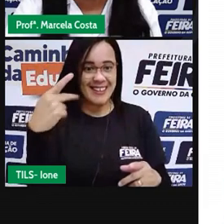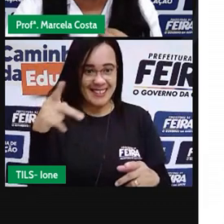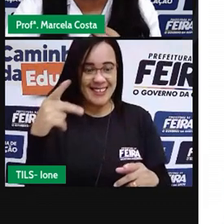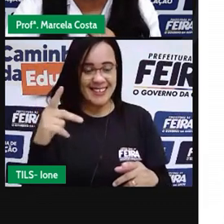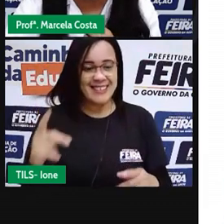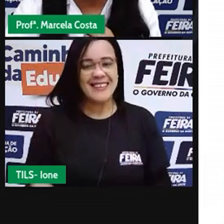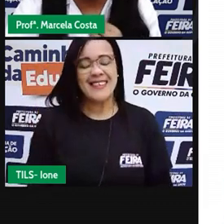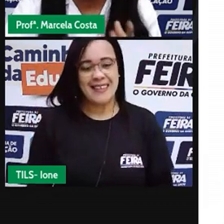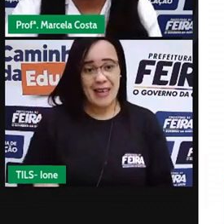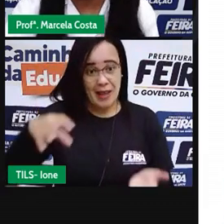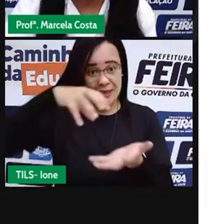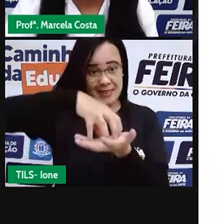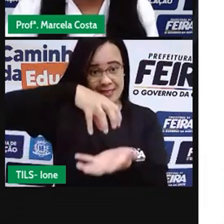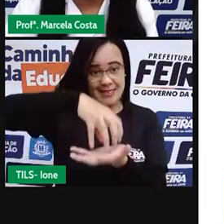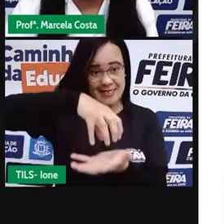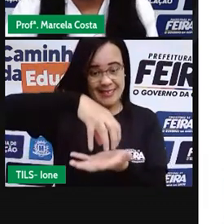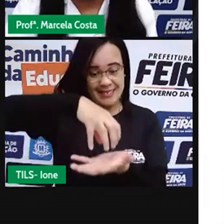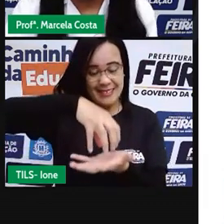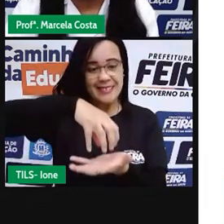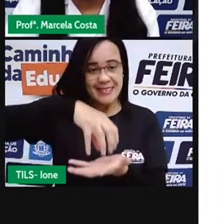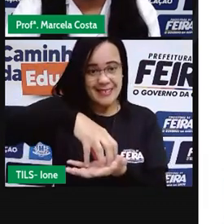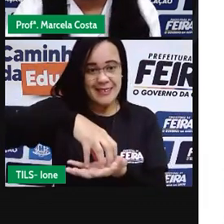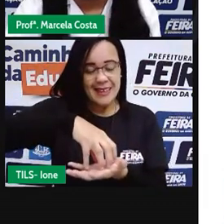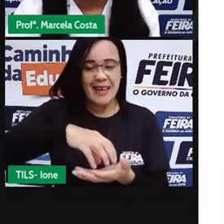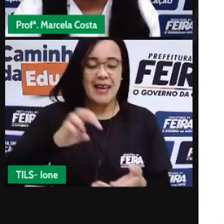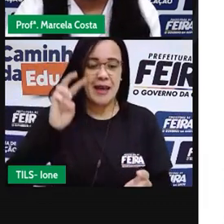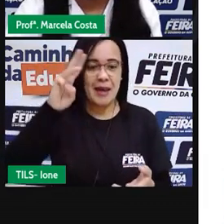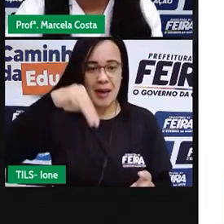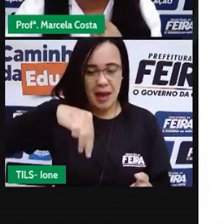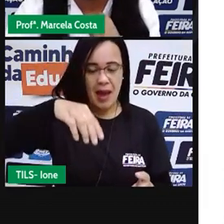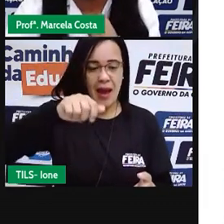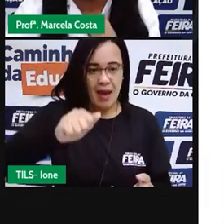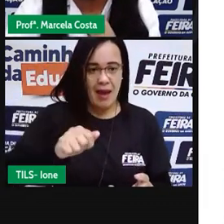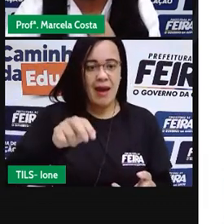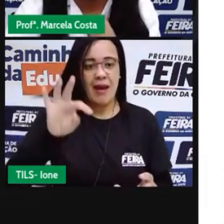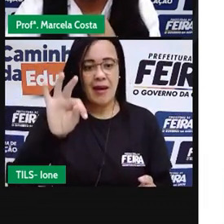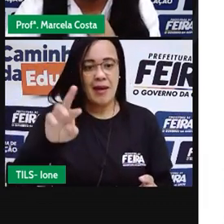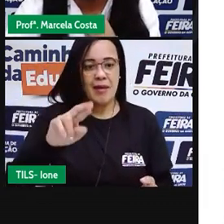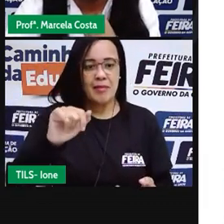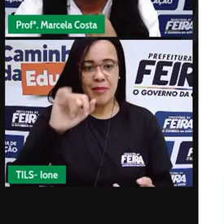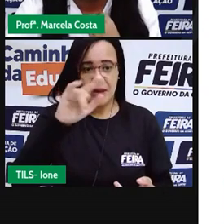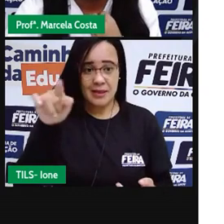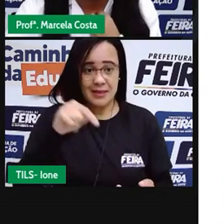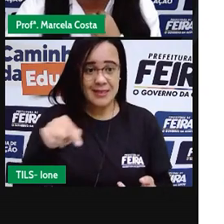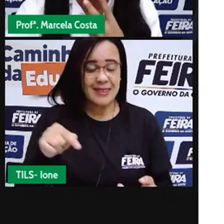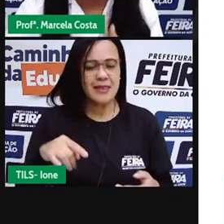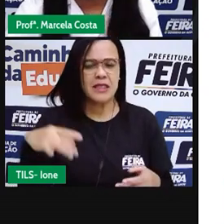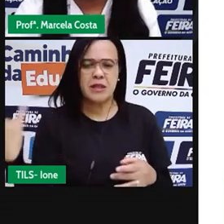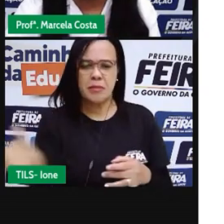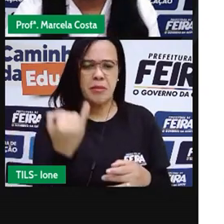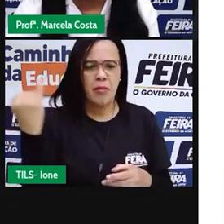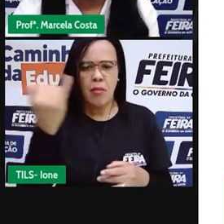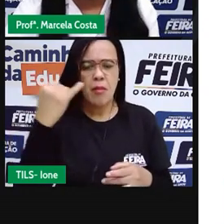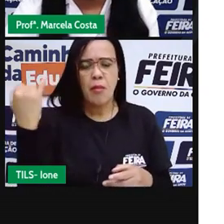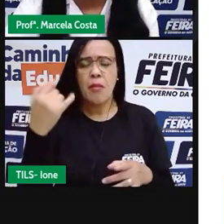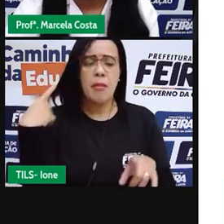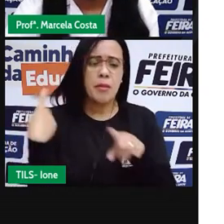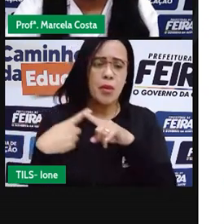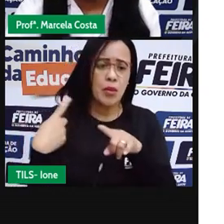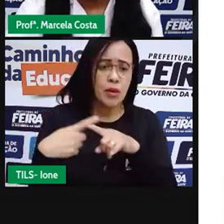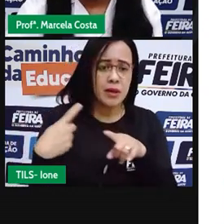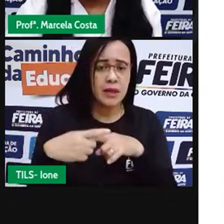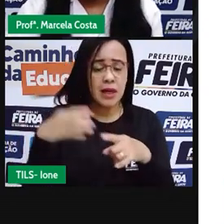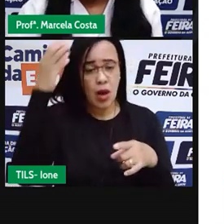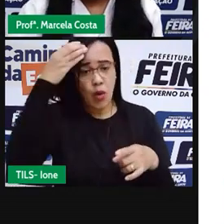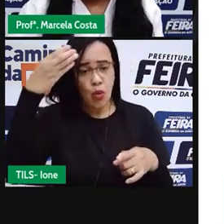antiga Praça Matriz e tem uma importância muito grande para a